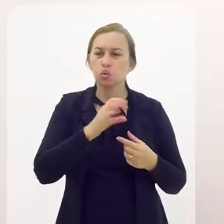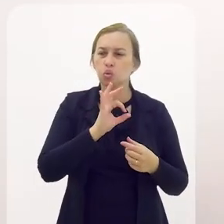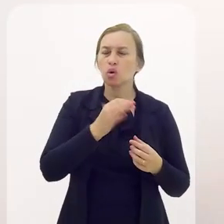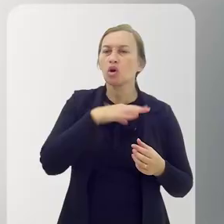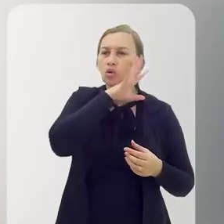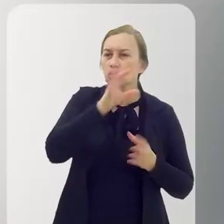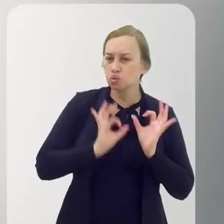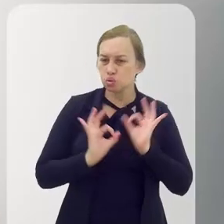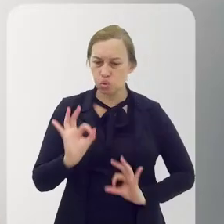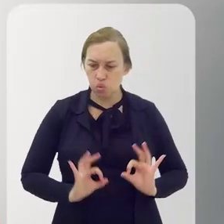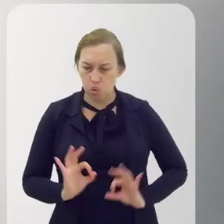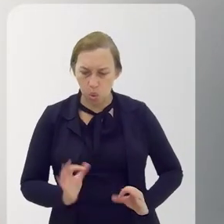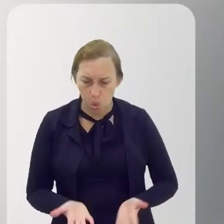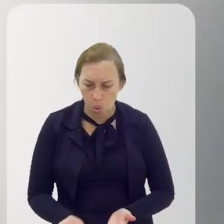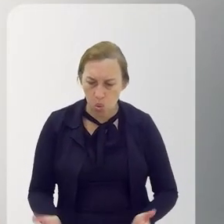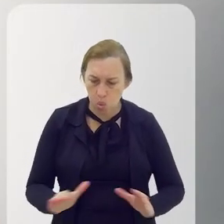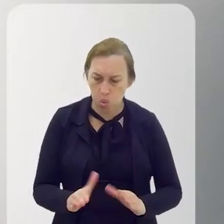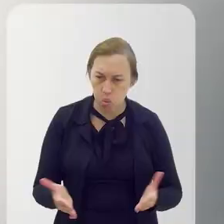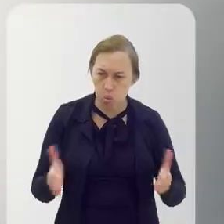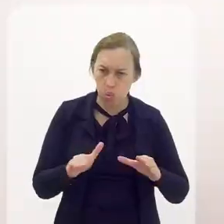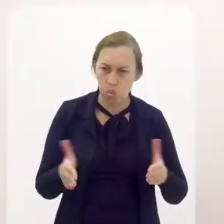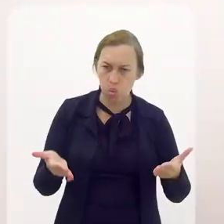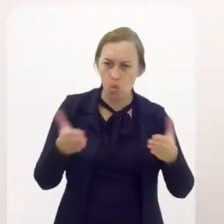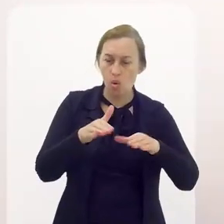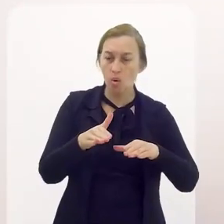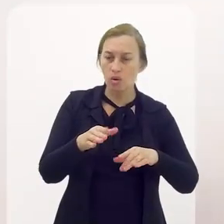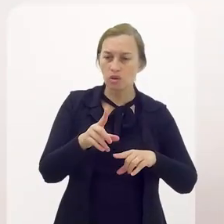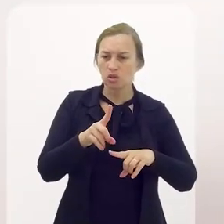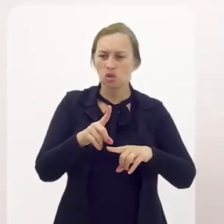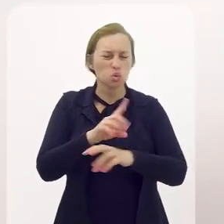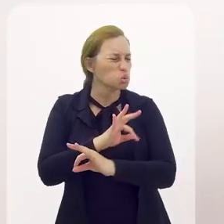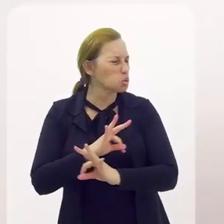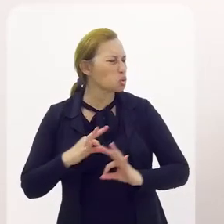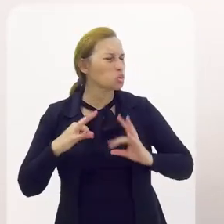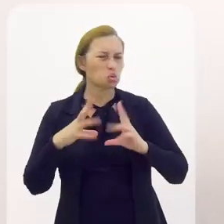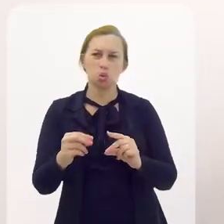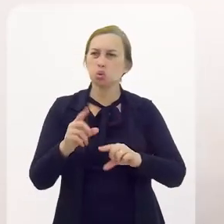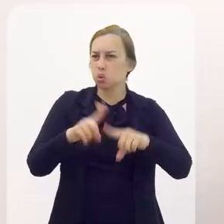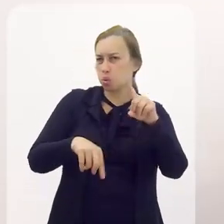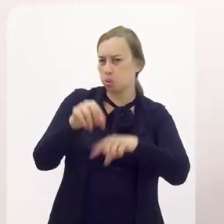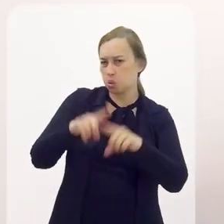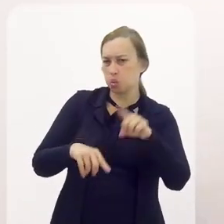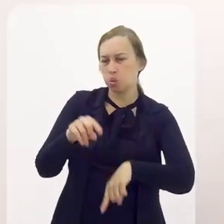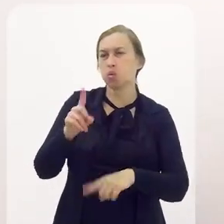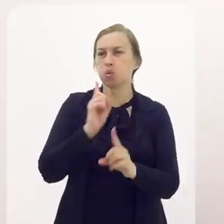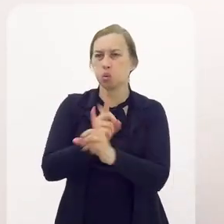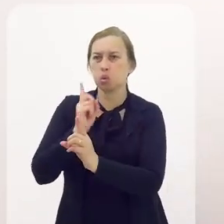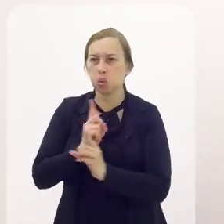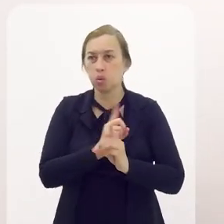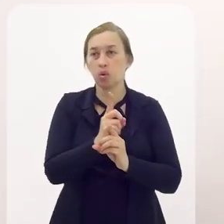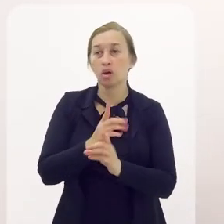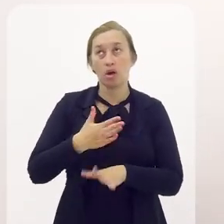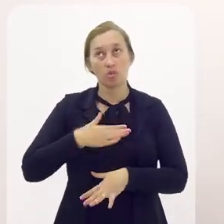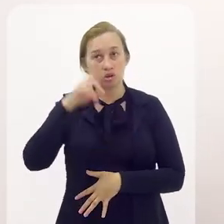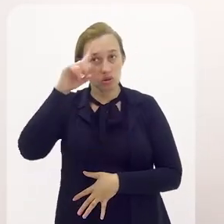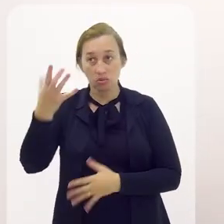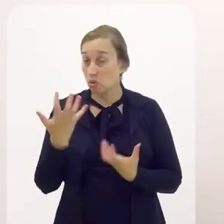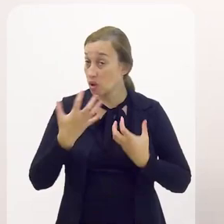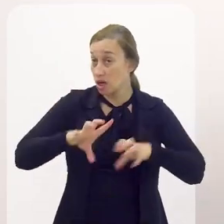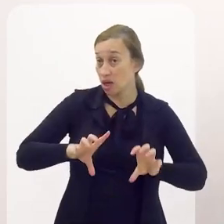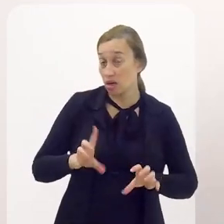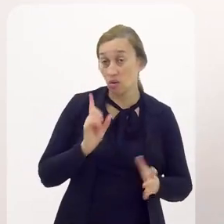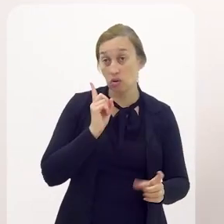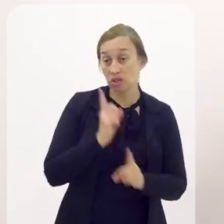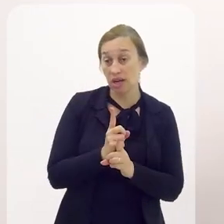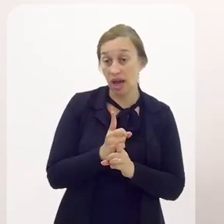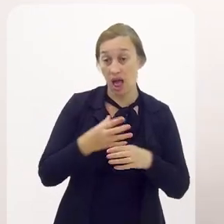é lugar. São vasos realmente, são porcelanas, são tudo. Tudo. Você encontra. Pelo amor de Deus,